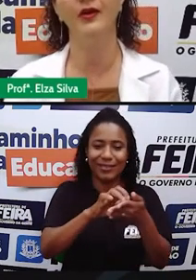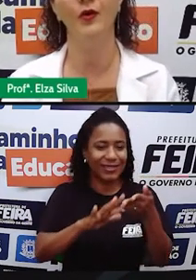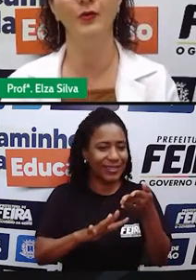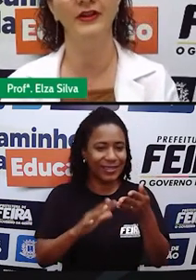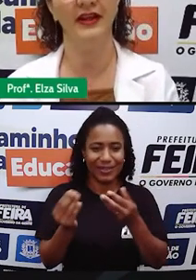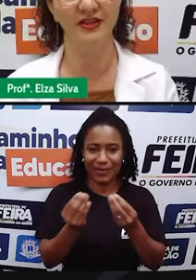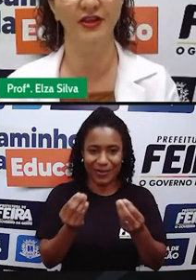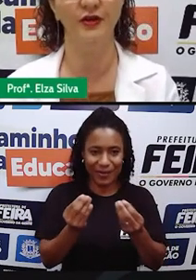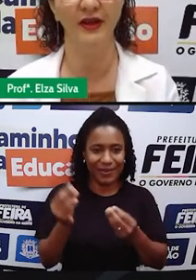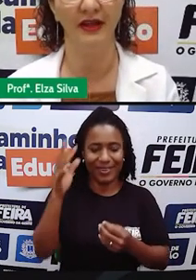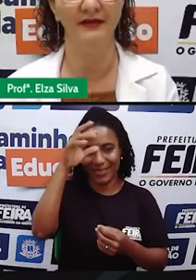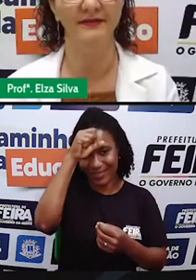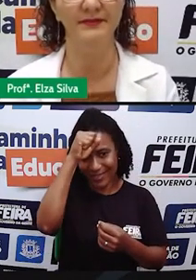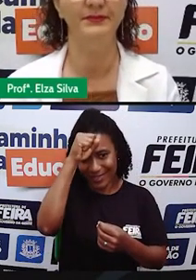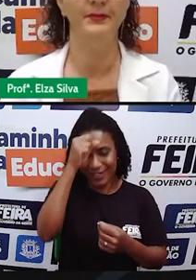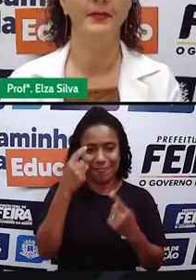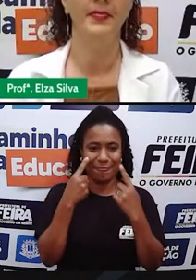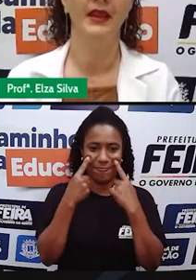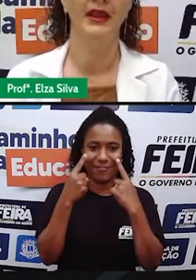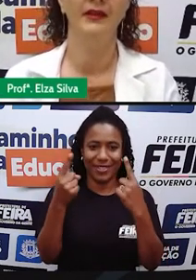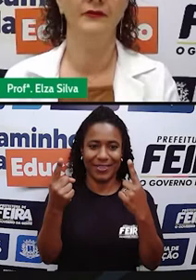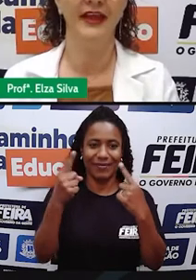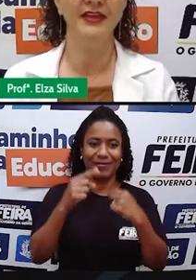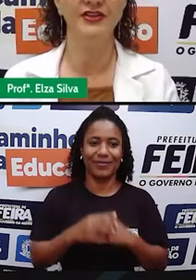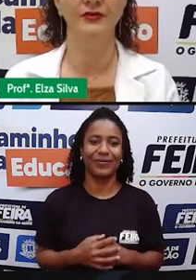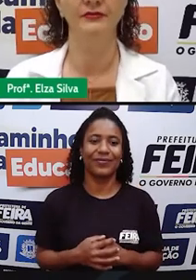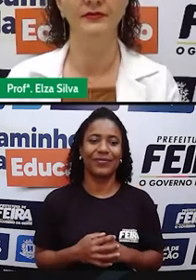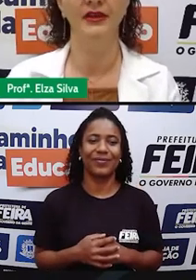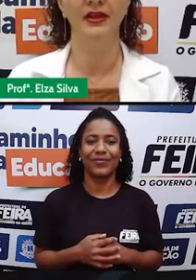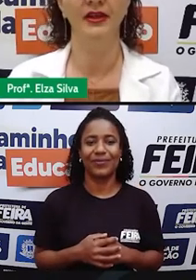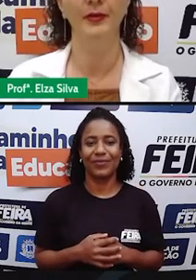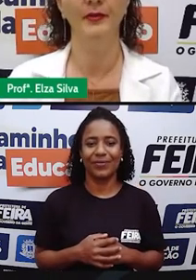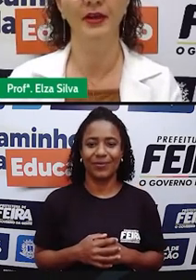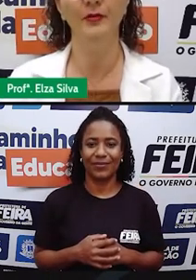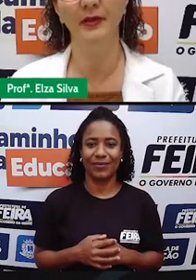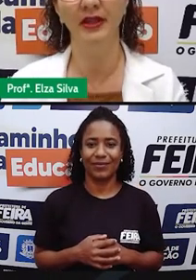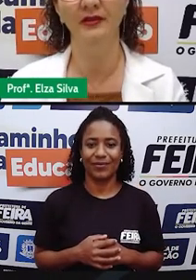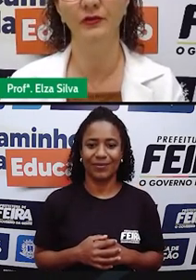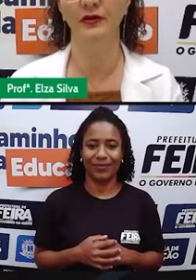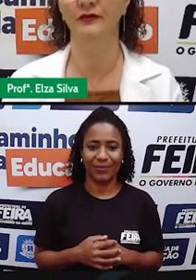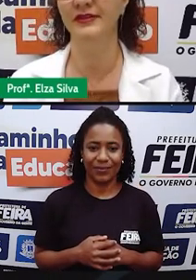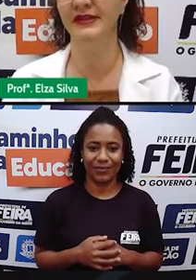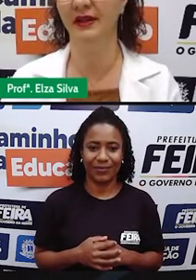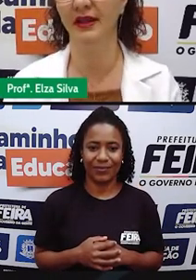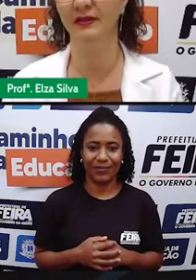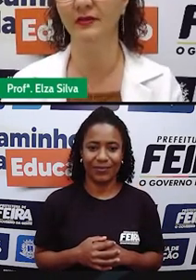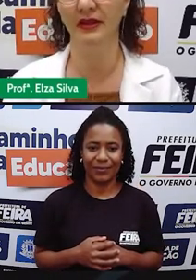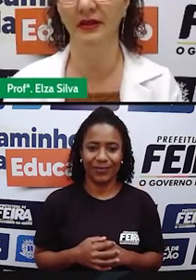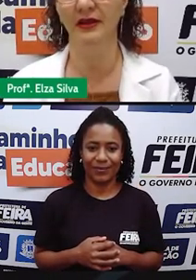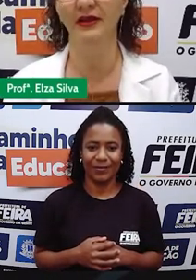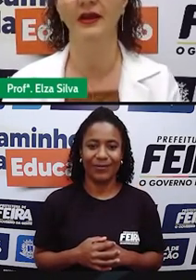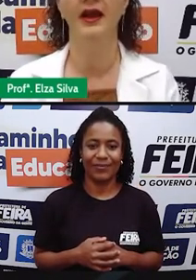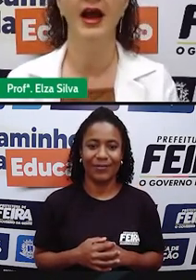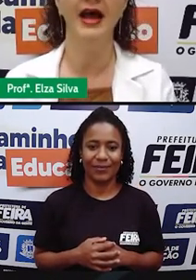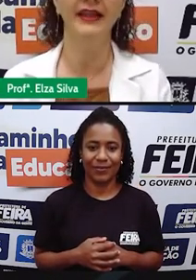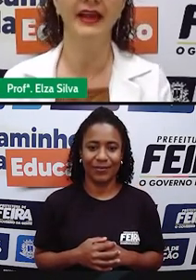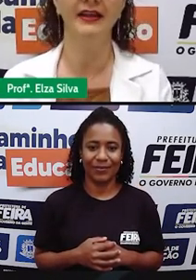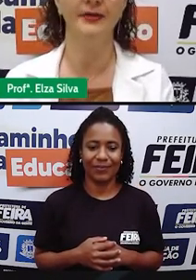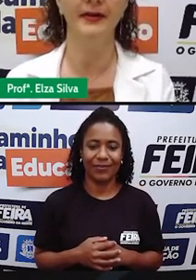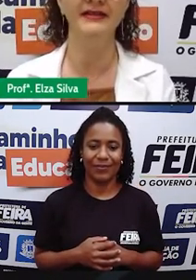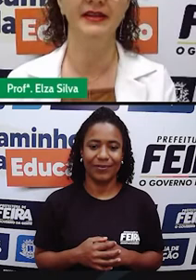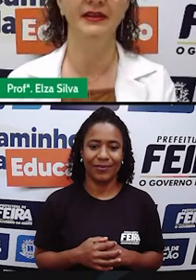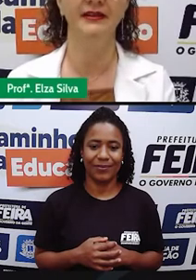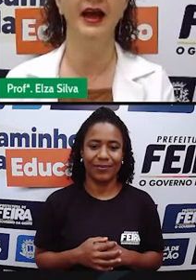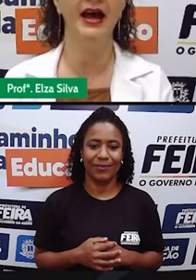aprender como interagir com ela. Vejam que no primeiro momento, quando você clica no link, a